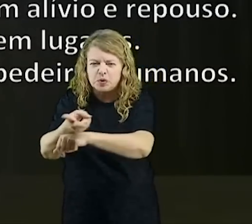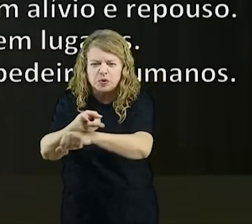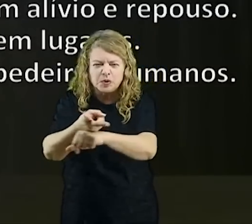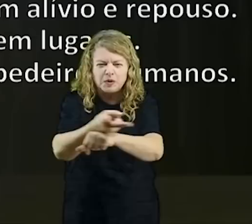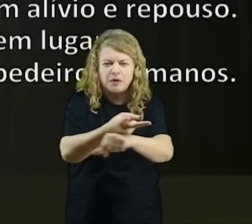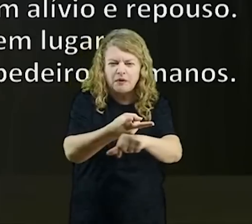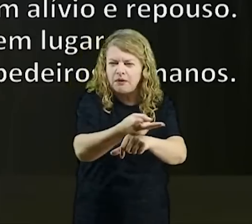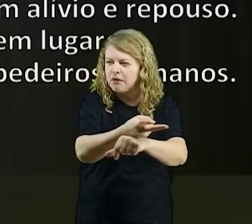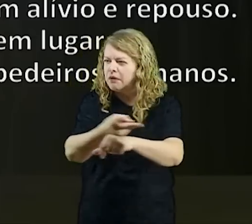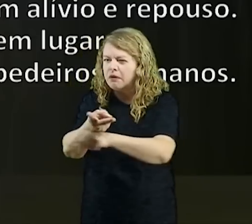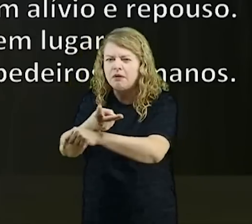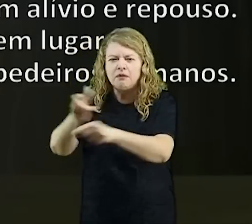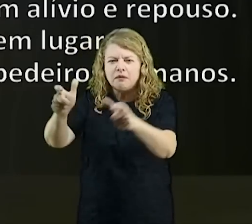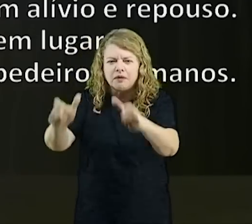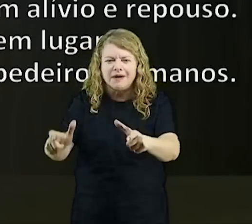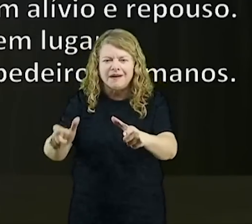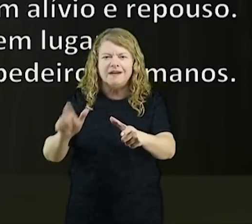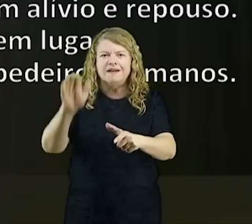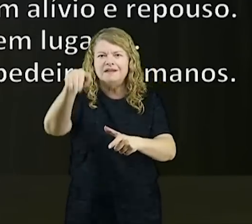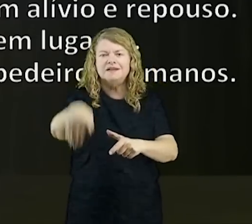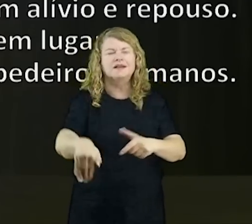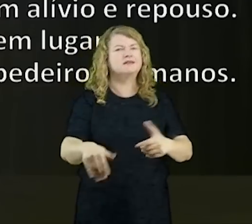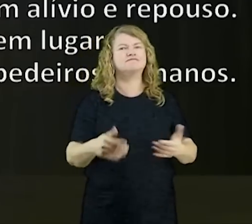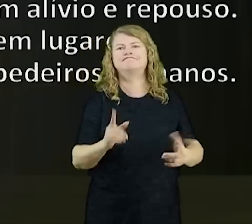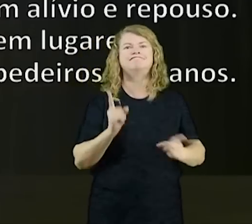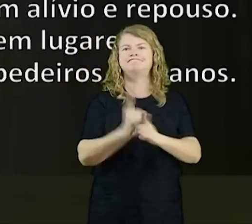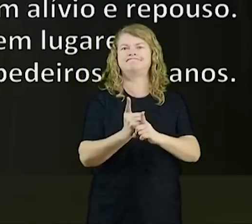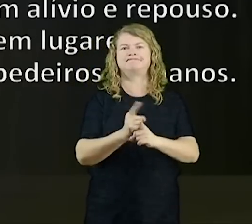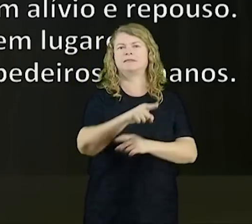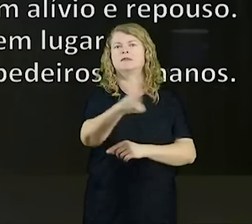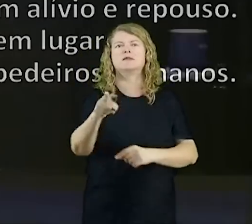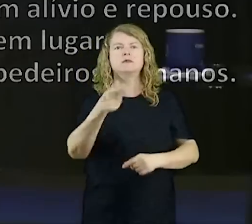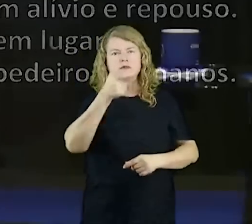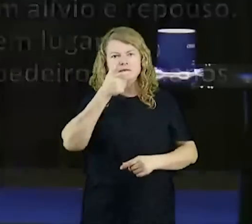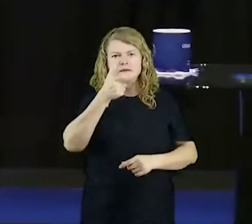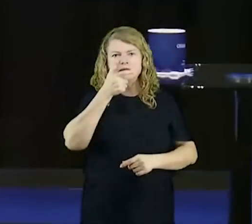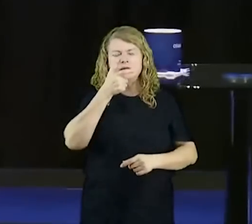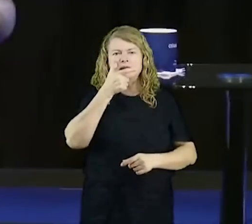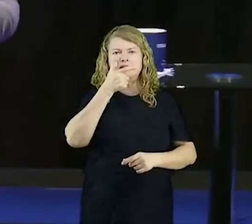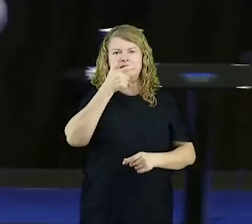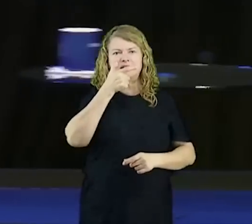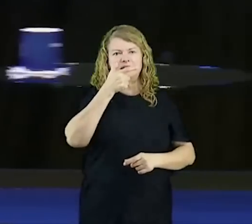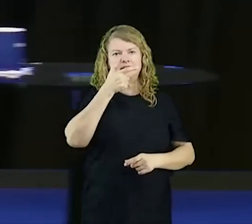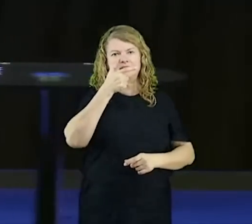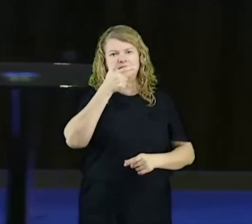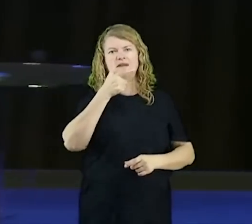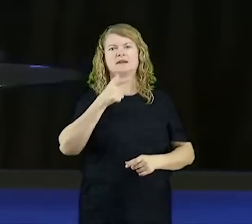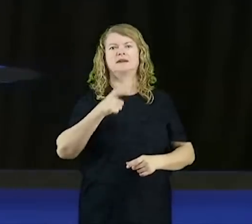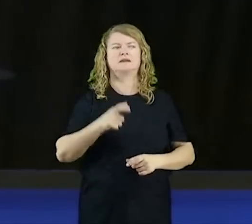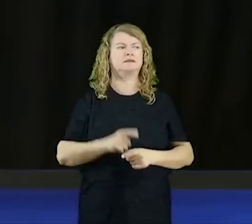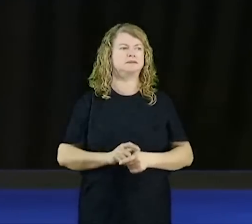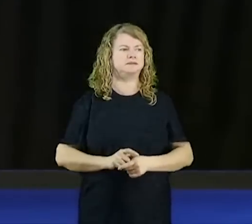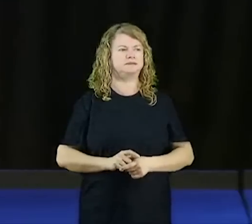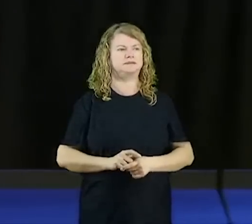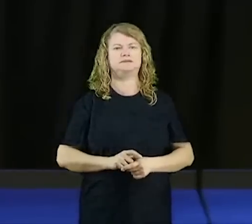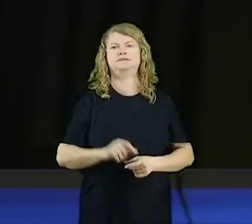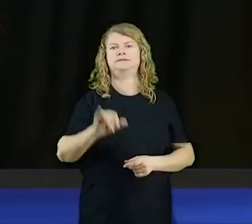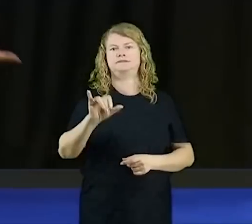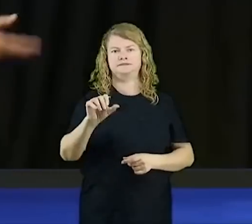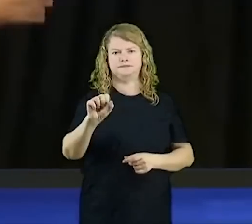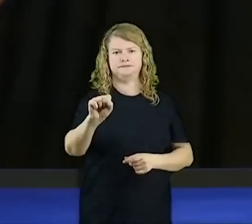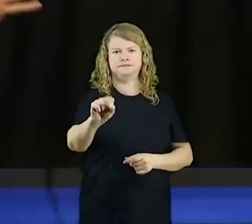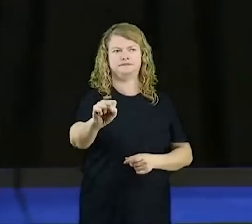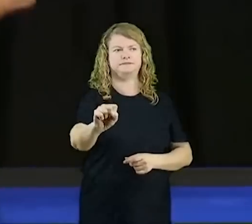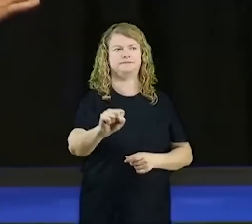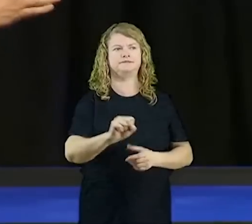na sua Bíblia, você vai encontrar Isaías 43, um espírito imundo, também denunciado, em Salmo